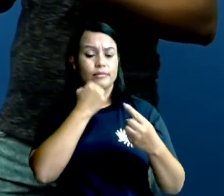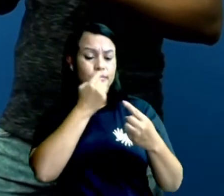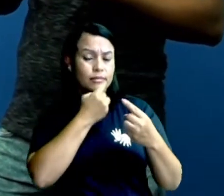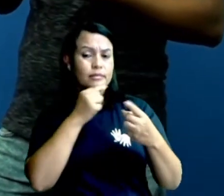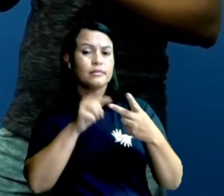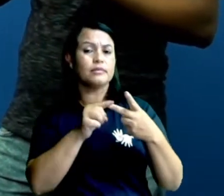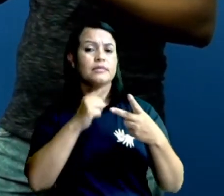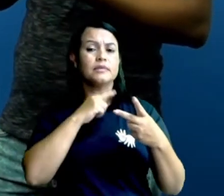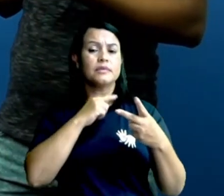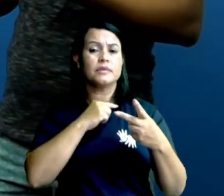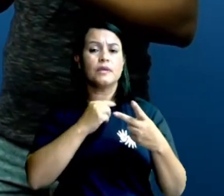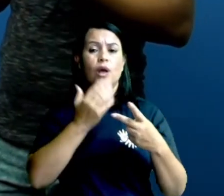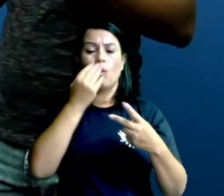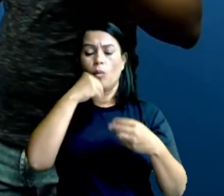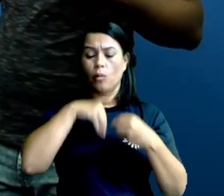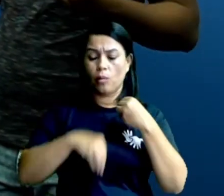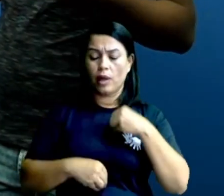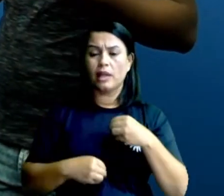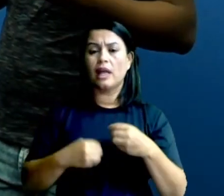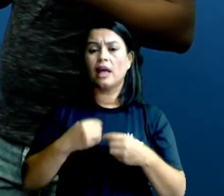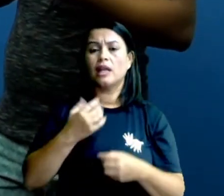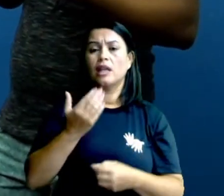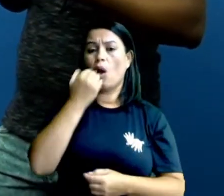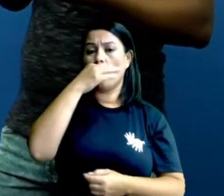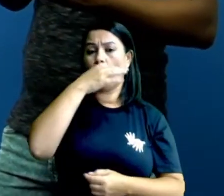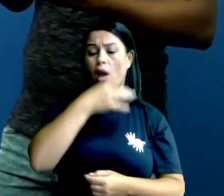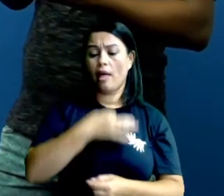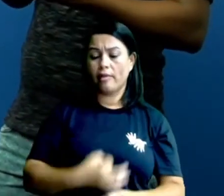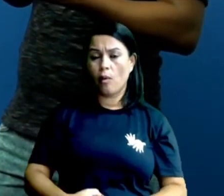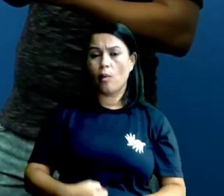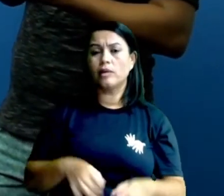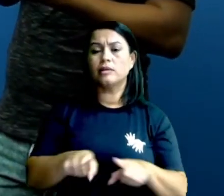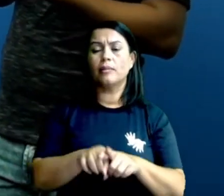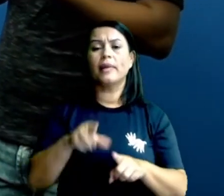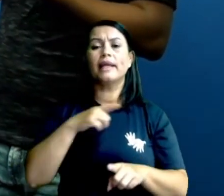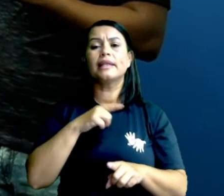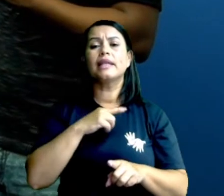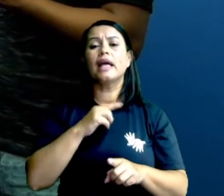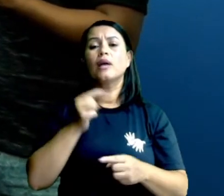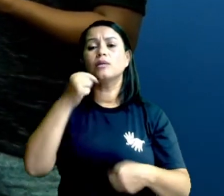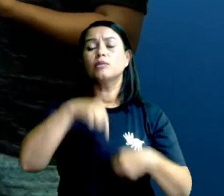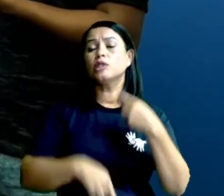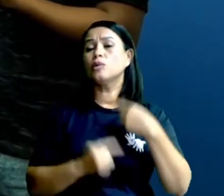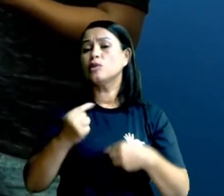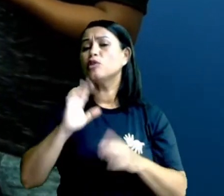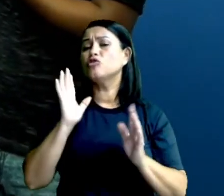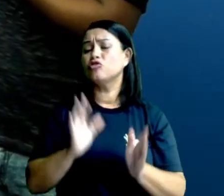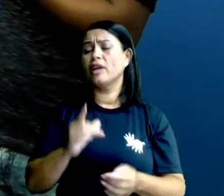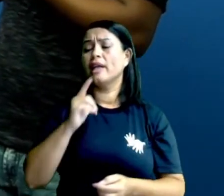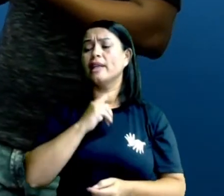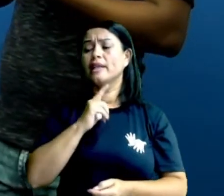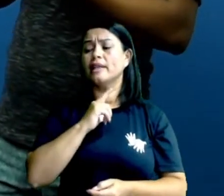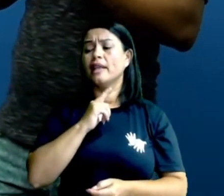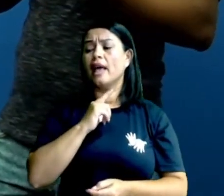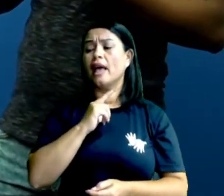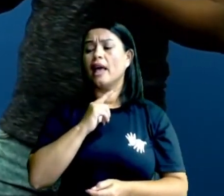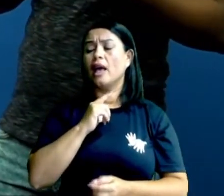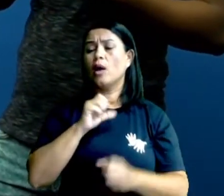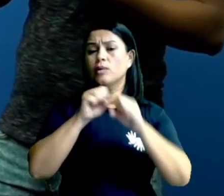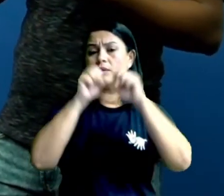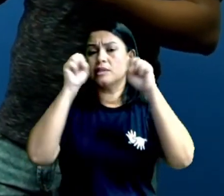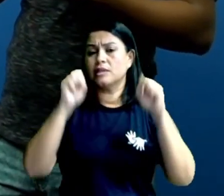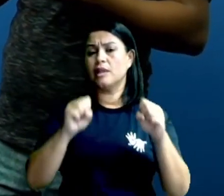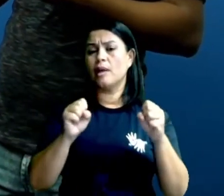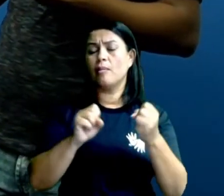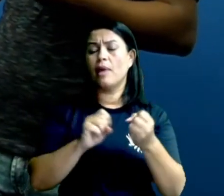sistema digestivo é completo, a gente vai de boca até anos. Tem um sistema circulatório, já possui um sistema nervoso ganglionar,